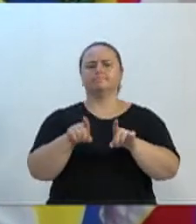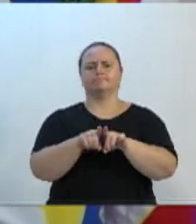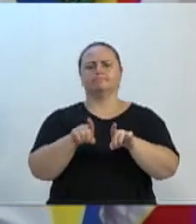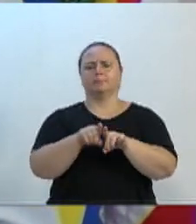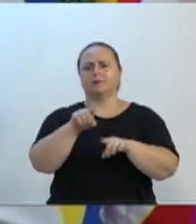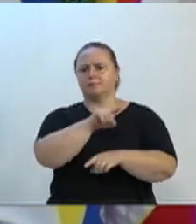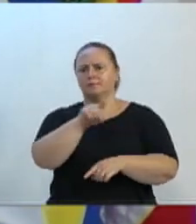Obrigado, senhor presidente. Obrigado.